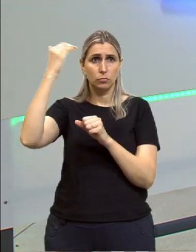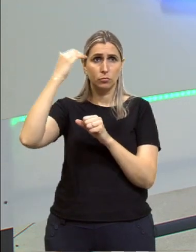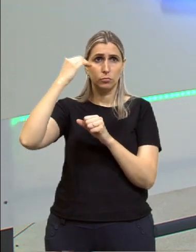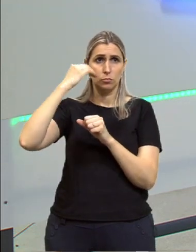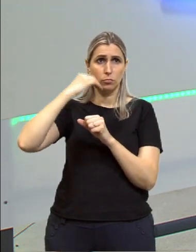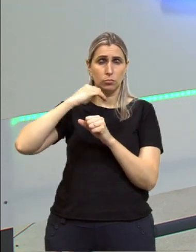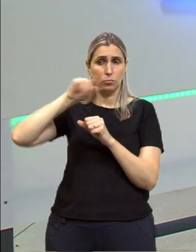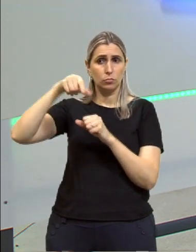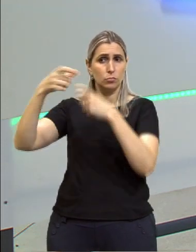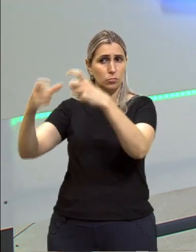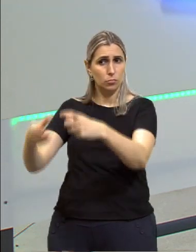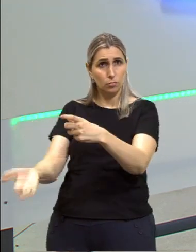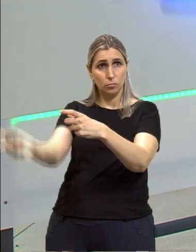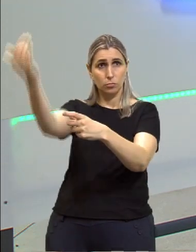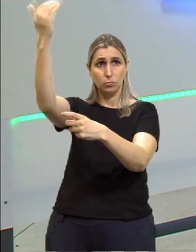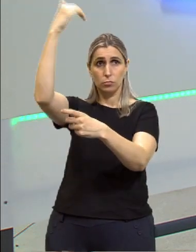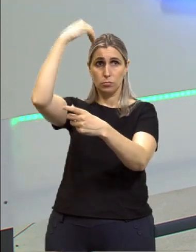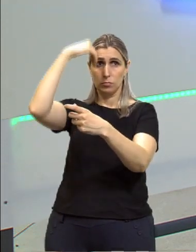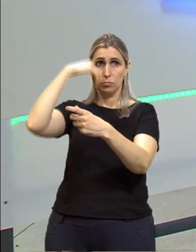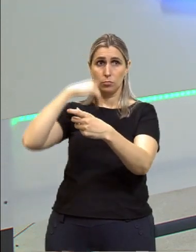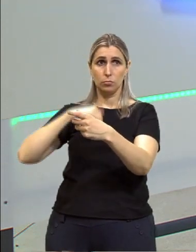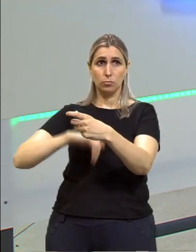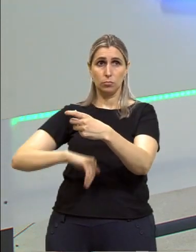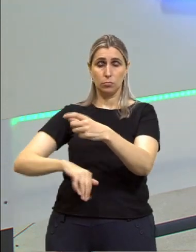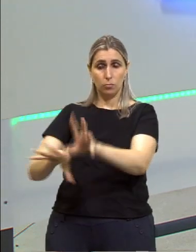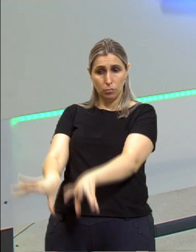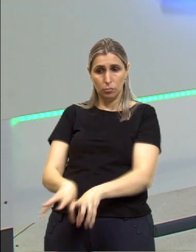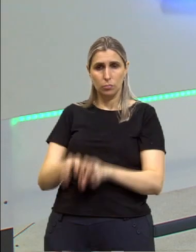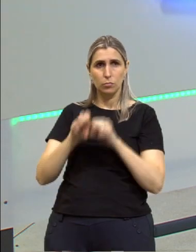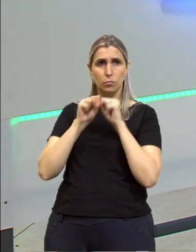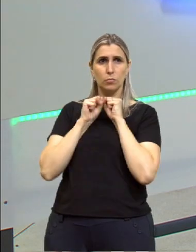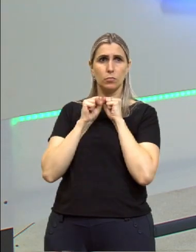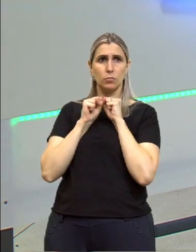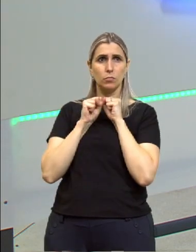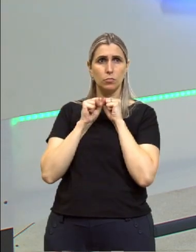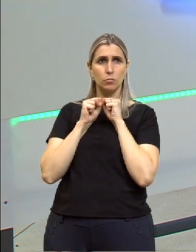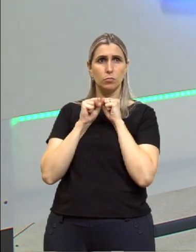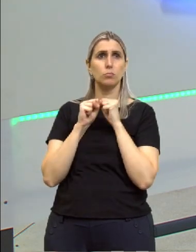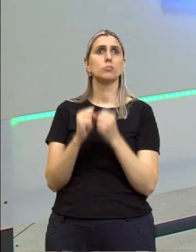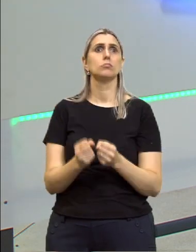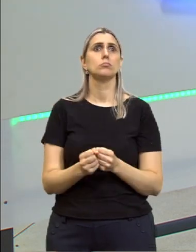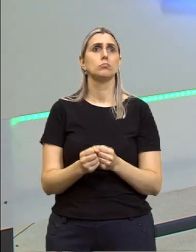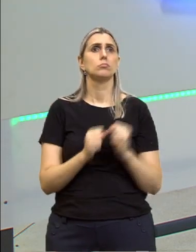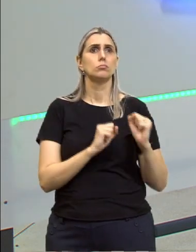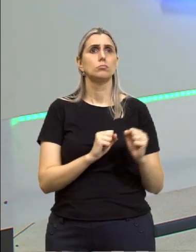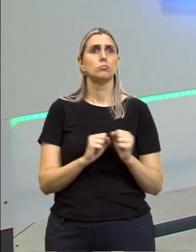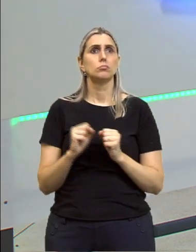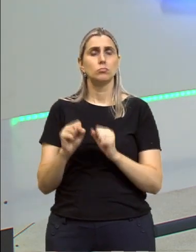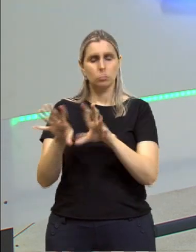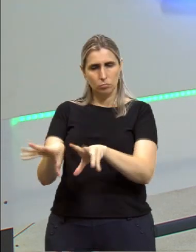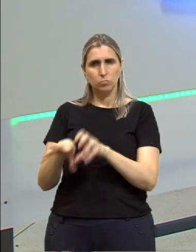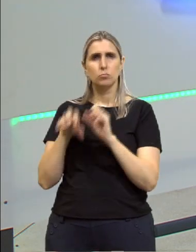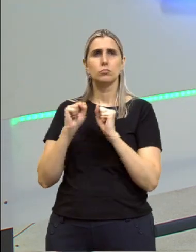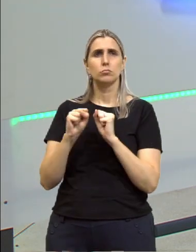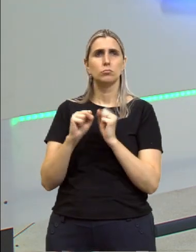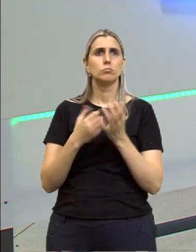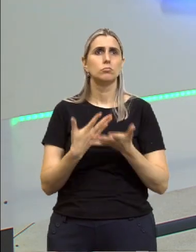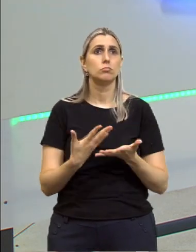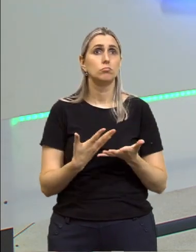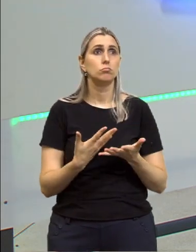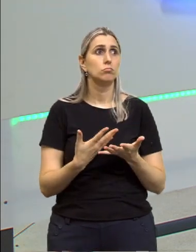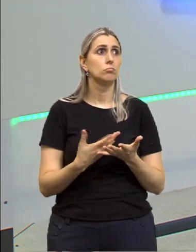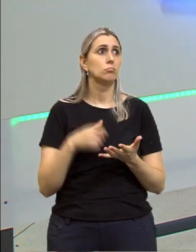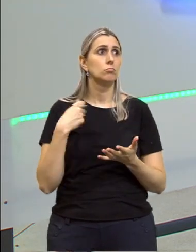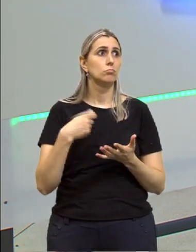venha de um outro lugar e você seja absorvido, ou seja, ele acaba possuindo você e você vai bem. Então,